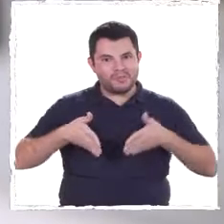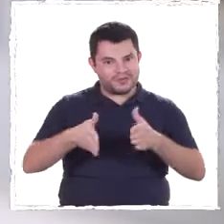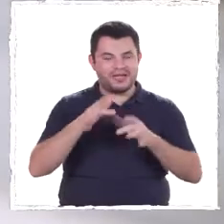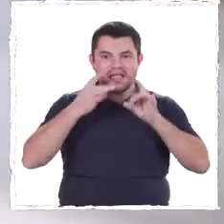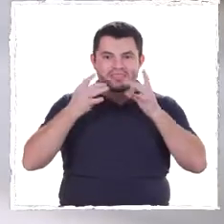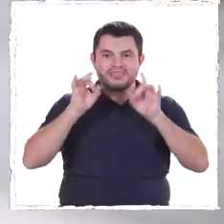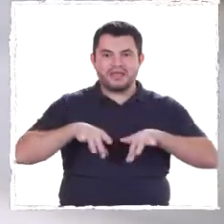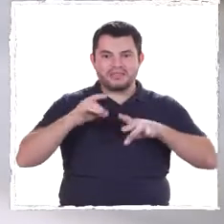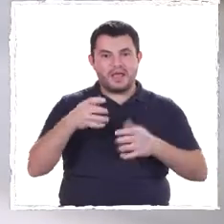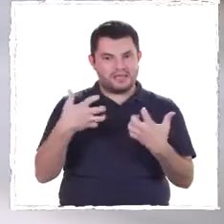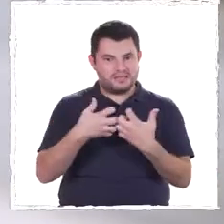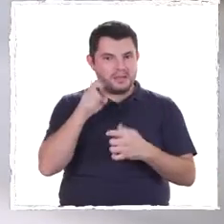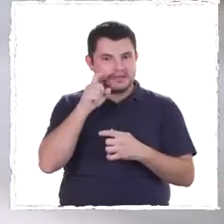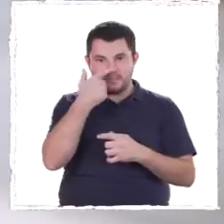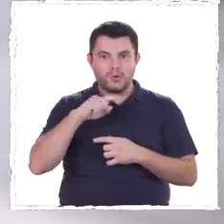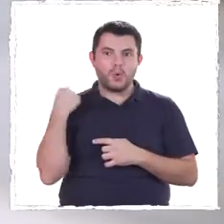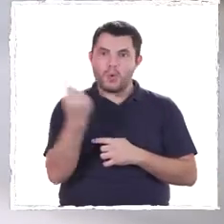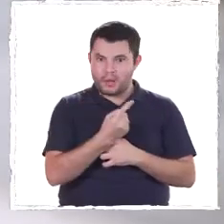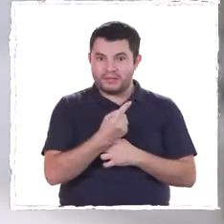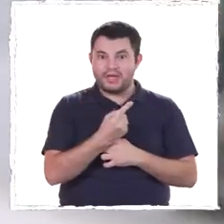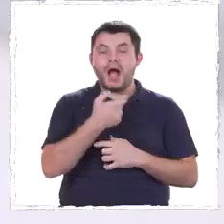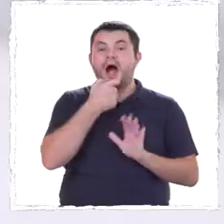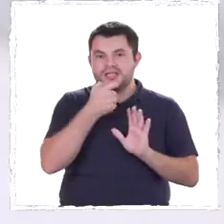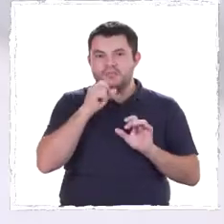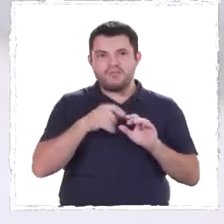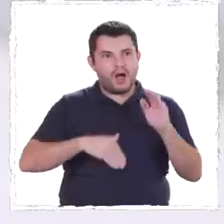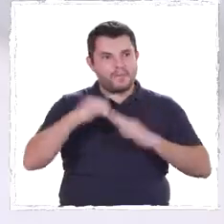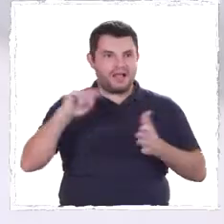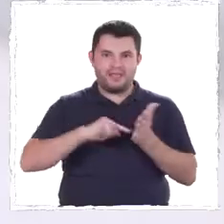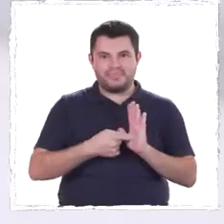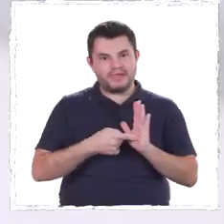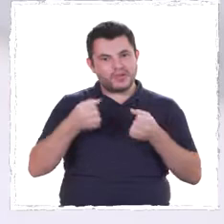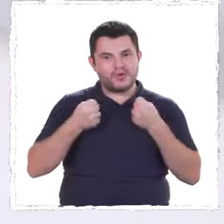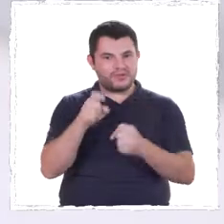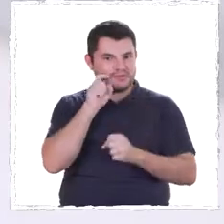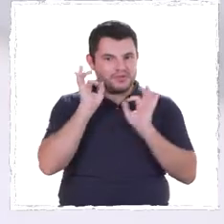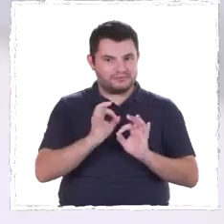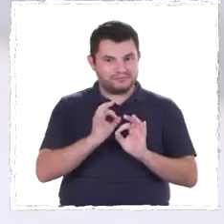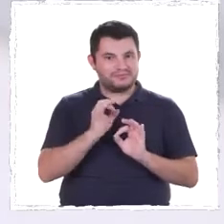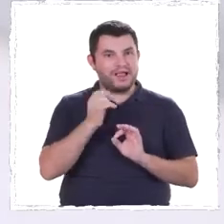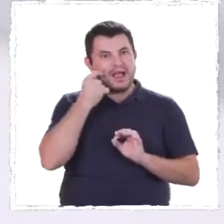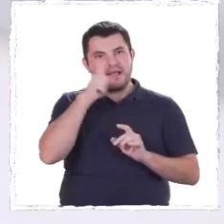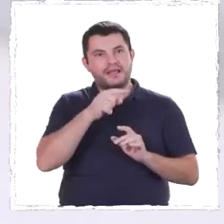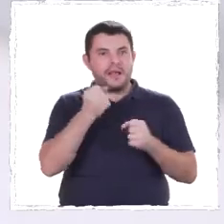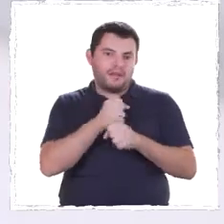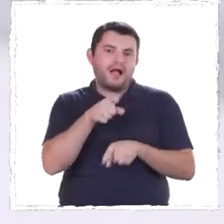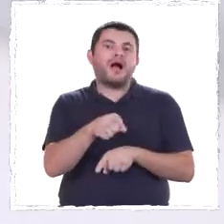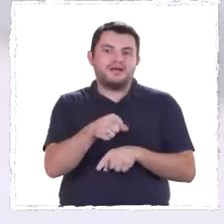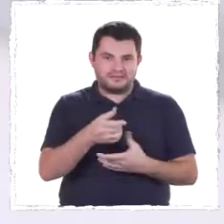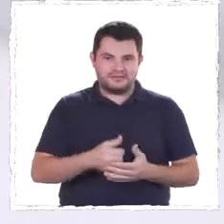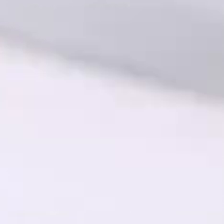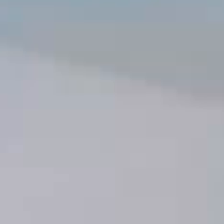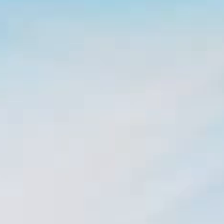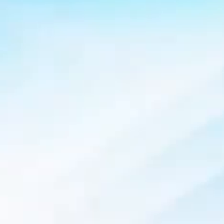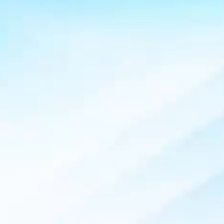A atenção na estrada evita acidentes e protege todos os peões. Só assim é que pode passar no casting da condução segura. Quem não quer